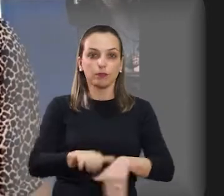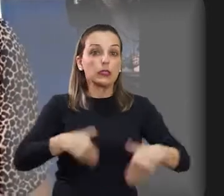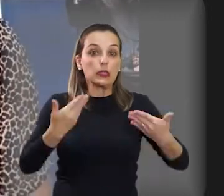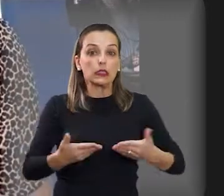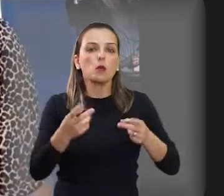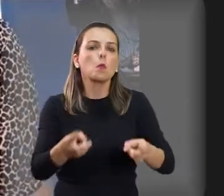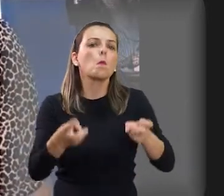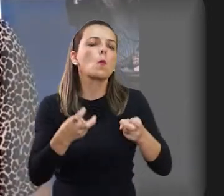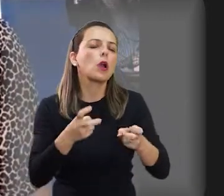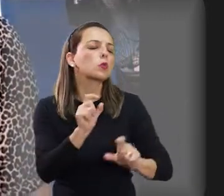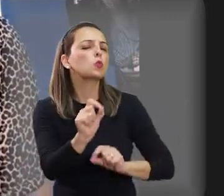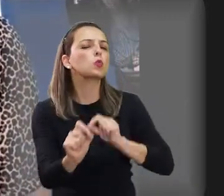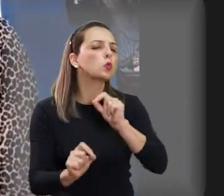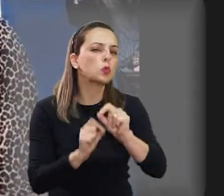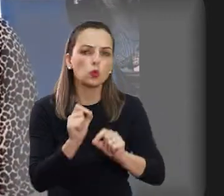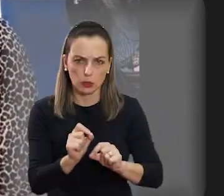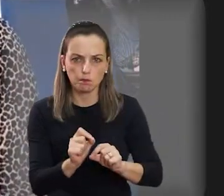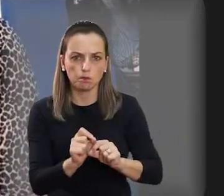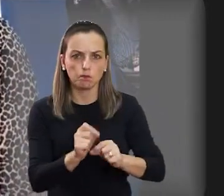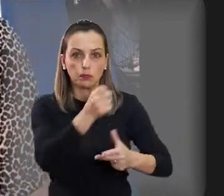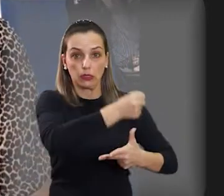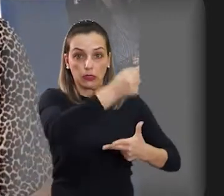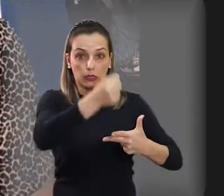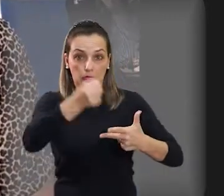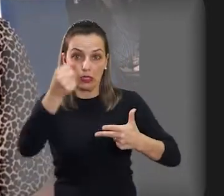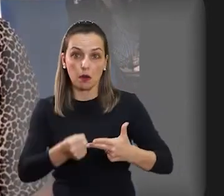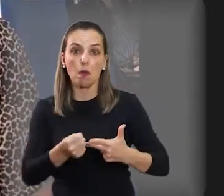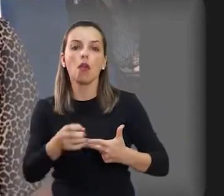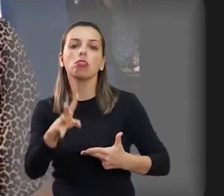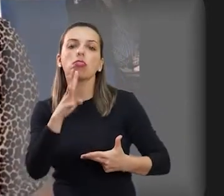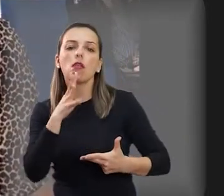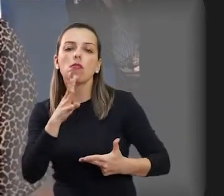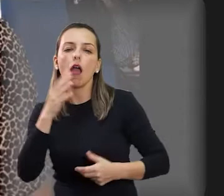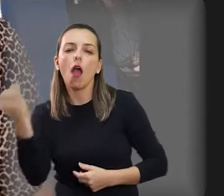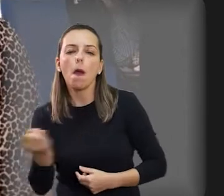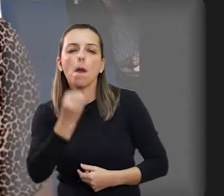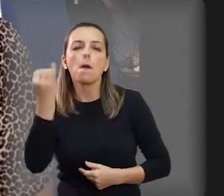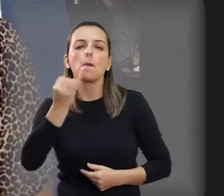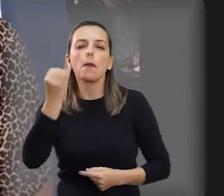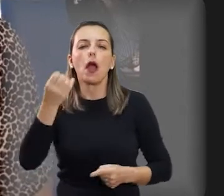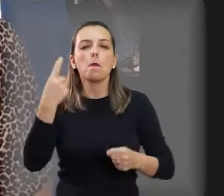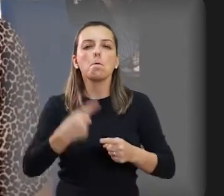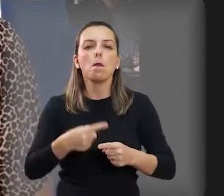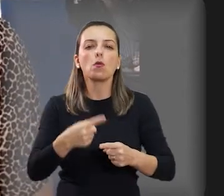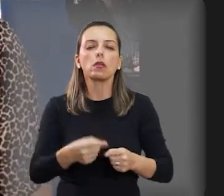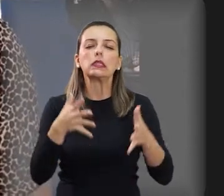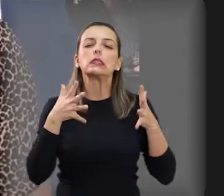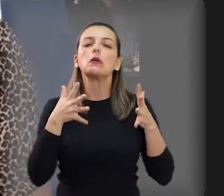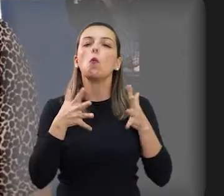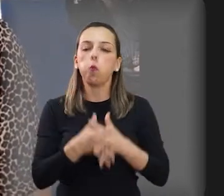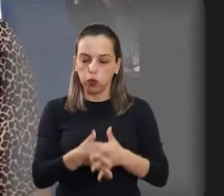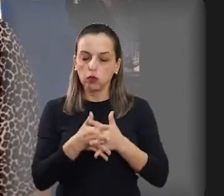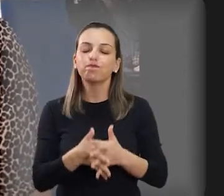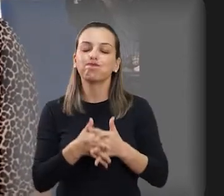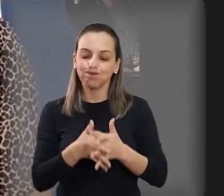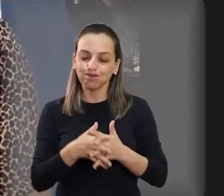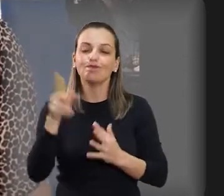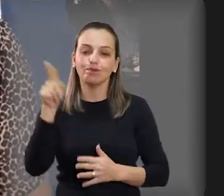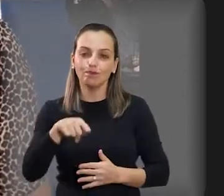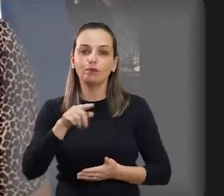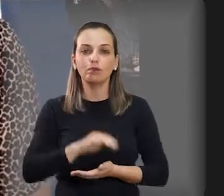seja beneficiada. Então a gente sente que é necessário o conhecimento, conhecer como está toda essa estrutura, que é extremamente complexa,